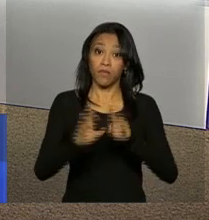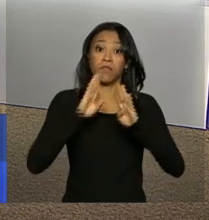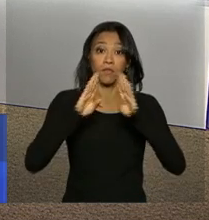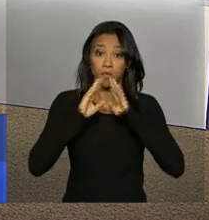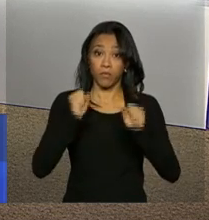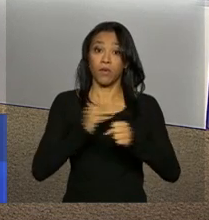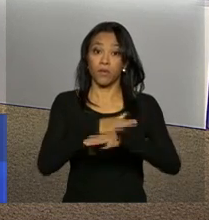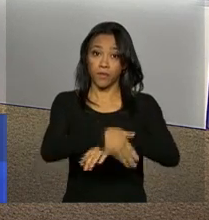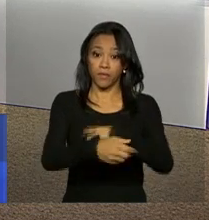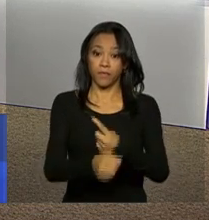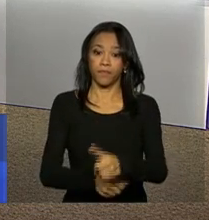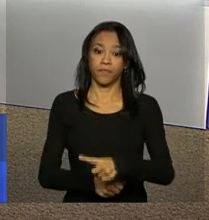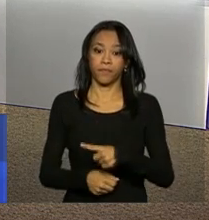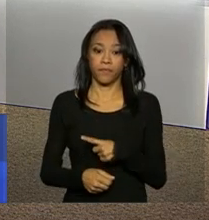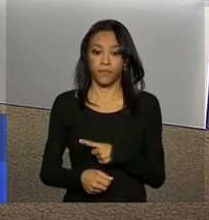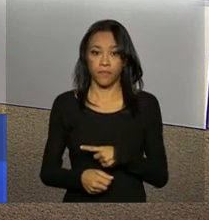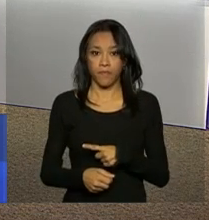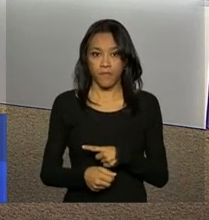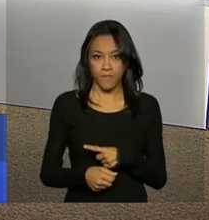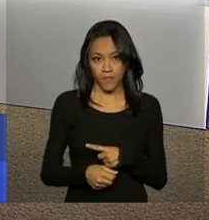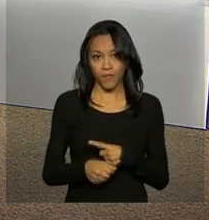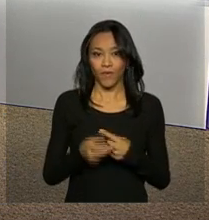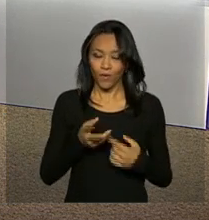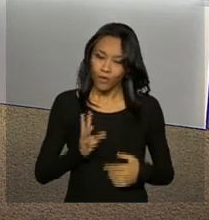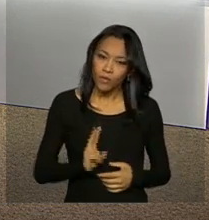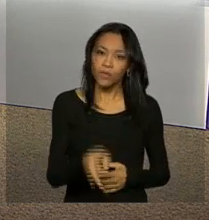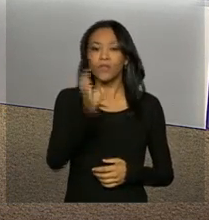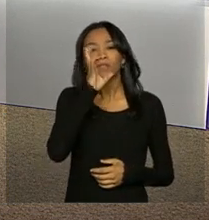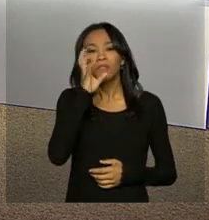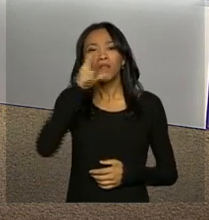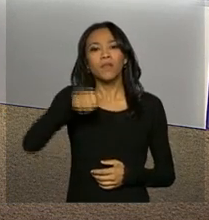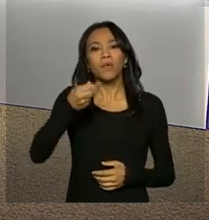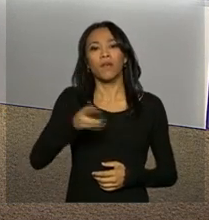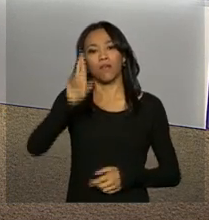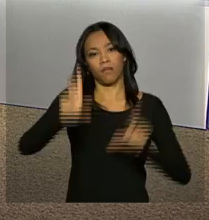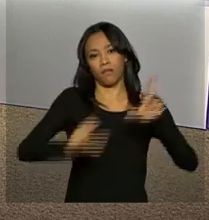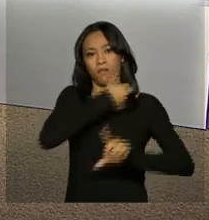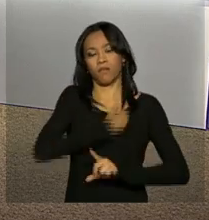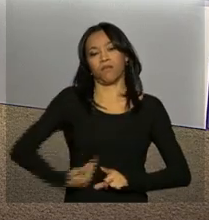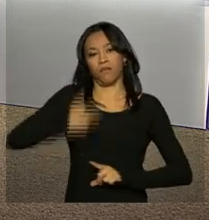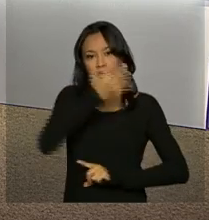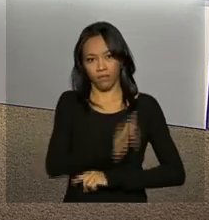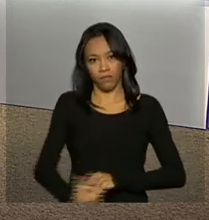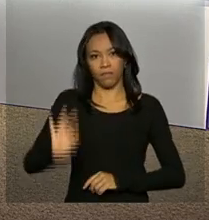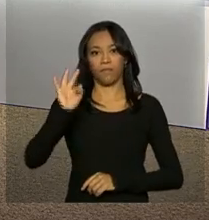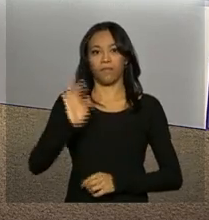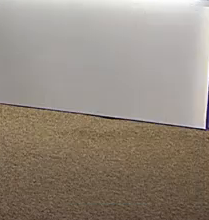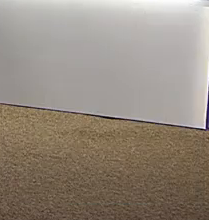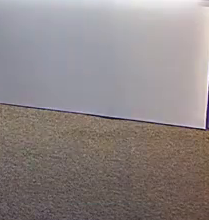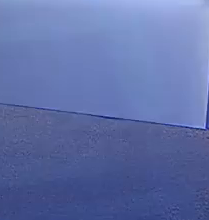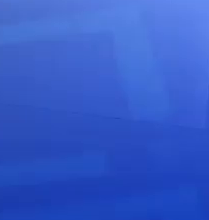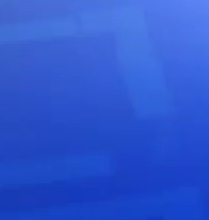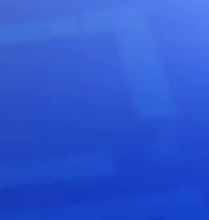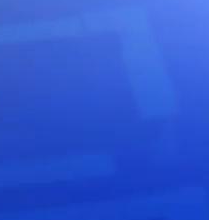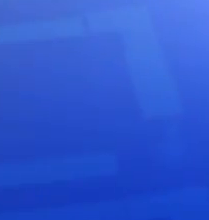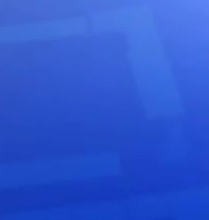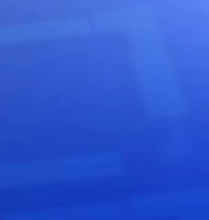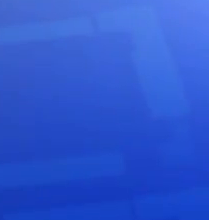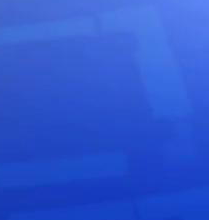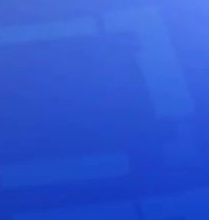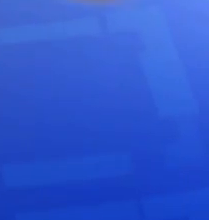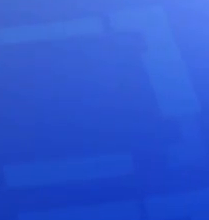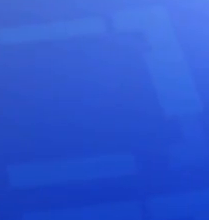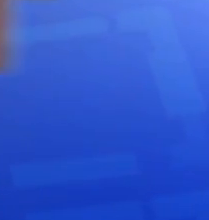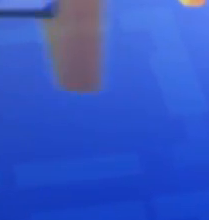e facebook.com.br tvnbr. Continue com a gente, NBR, TV do Governo Federal. Transcrição